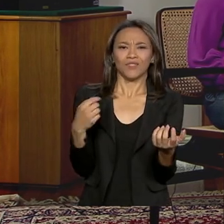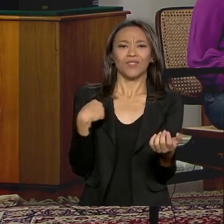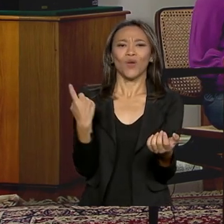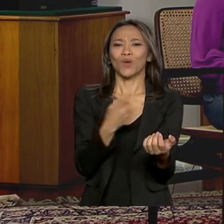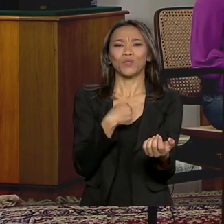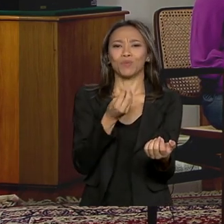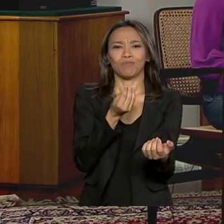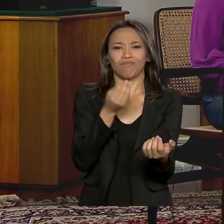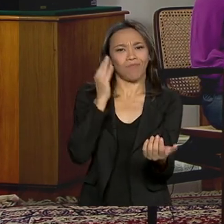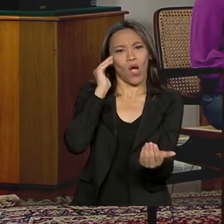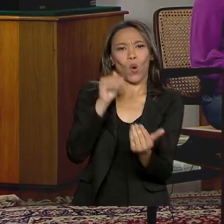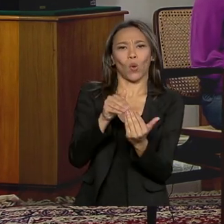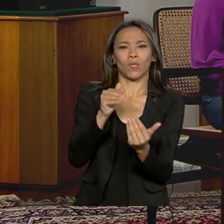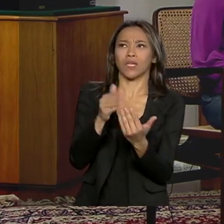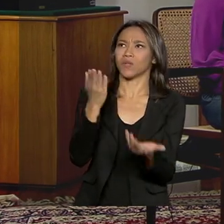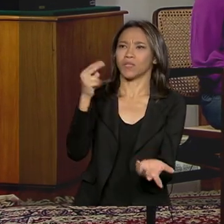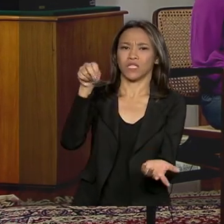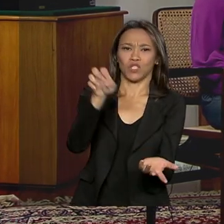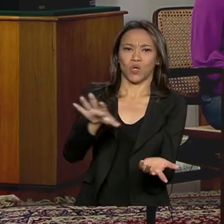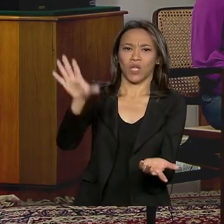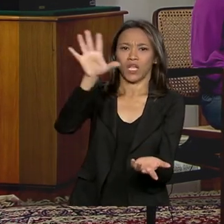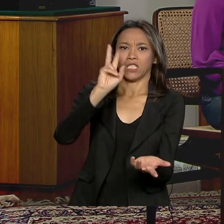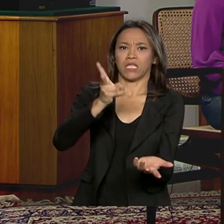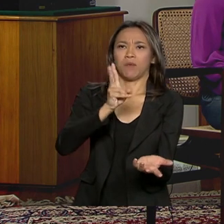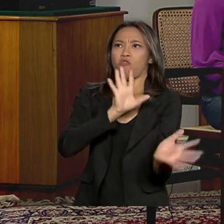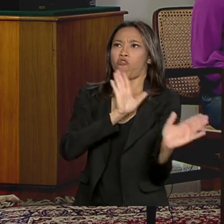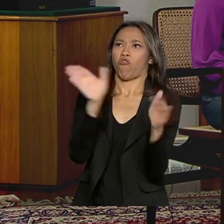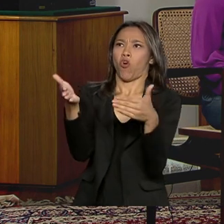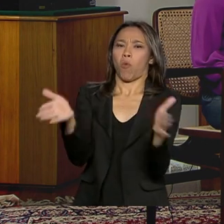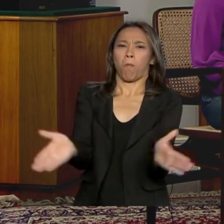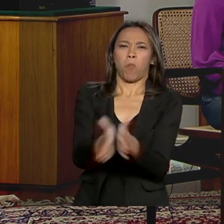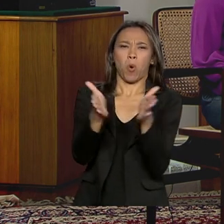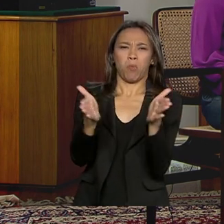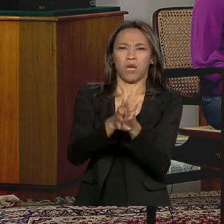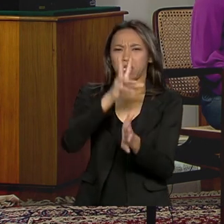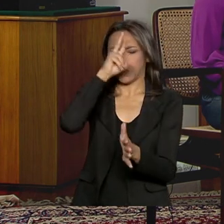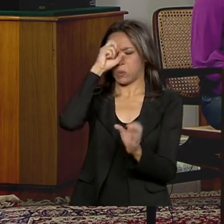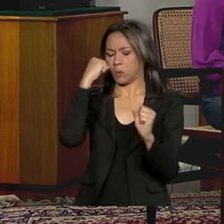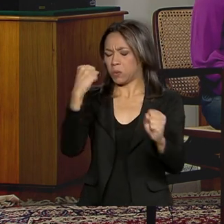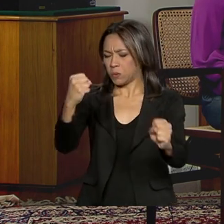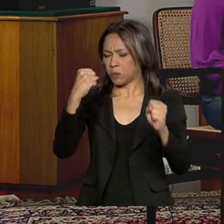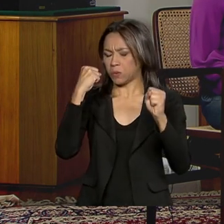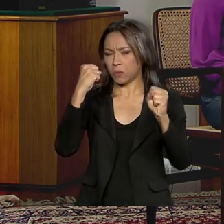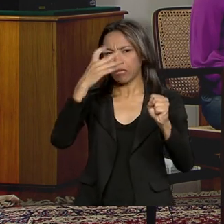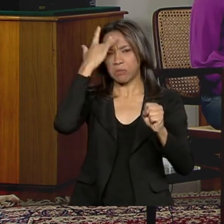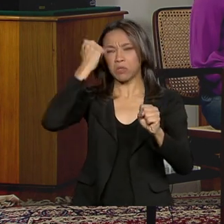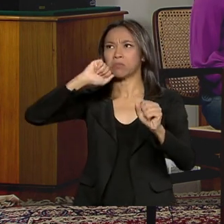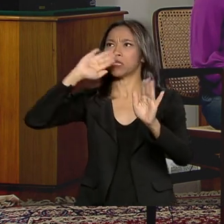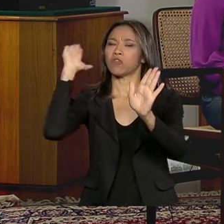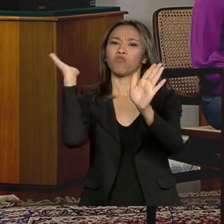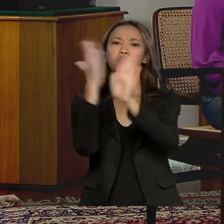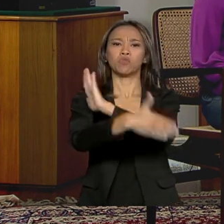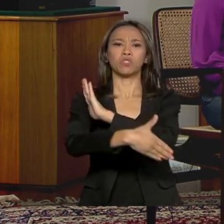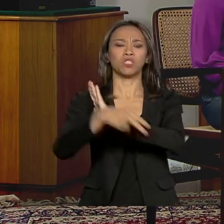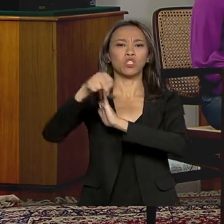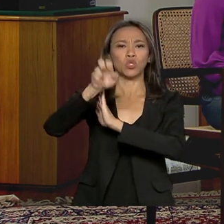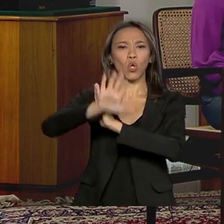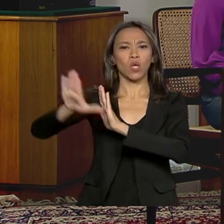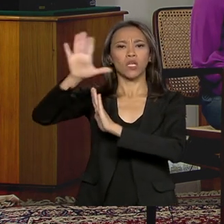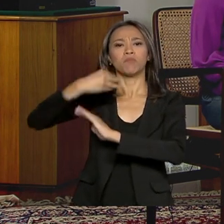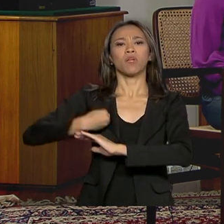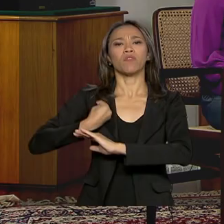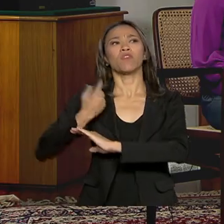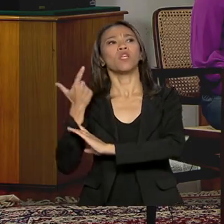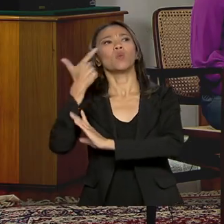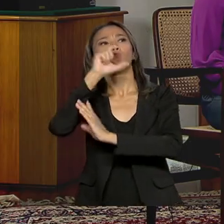que o semiárido seja um foco de pobreza extrema, que as pessoas tenham que sair do Nordeste para sobreviver em outras regiões do